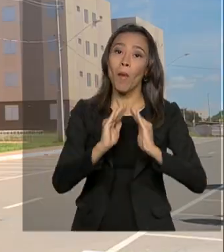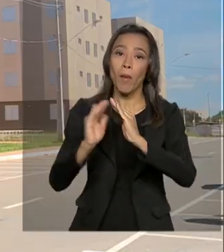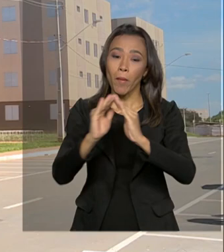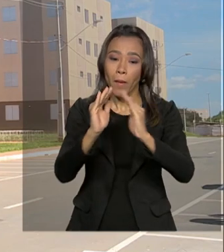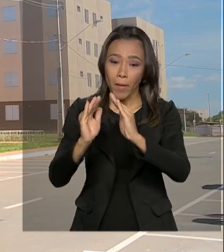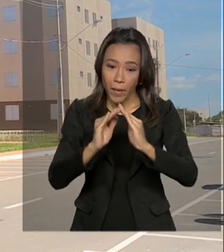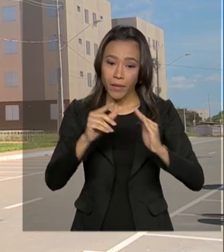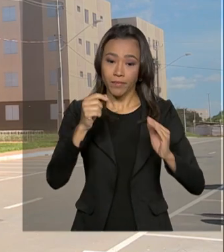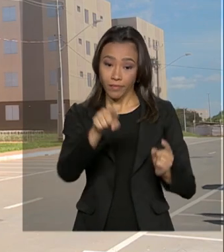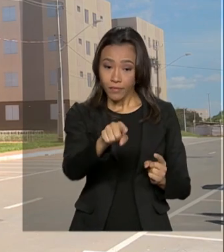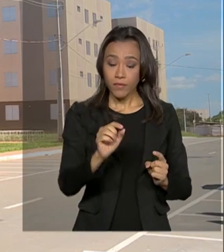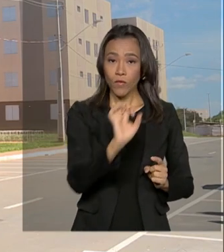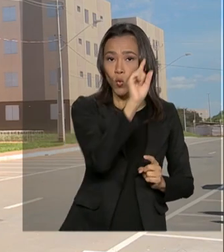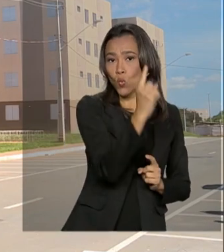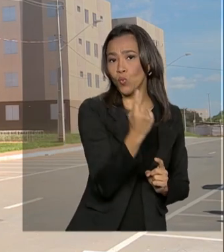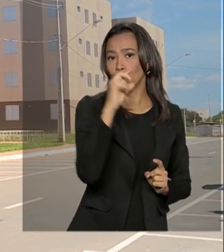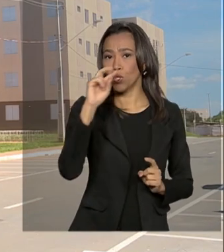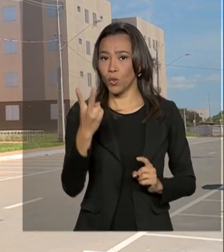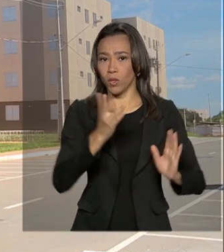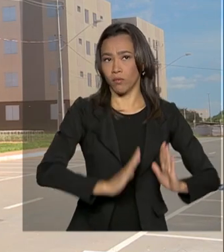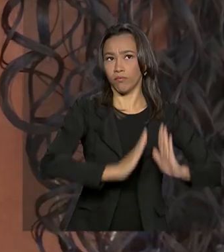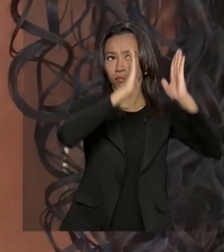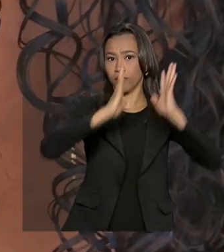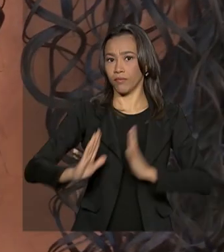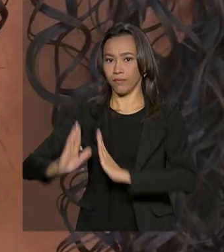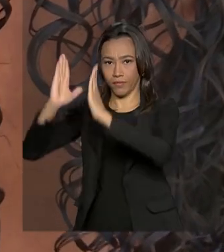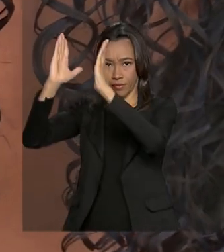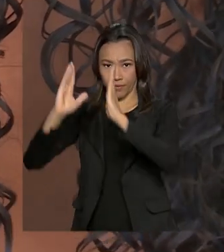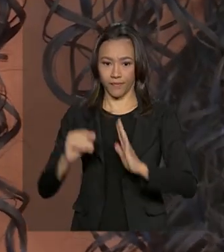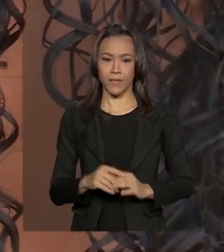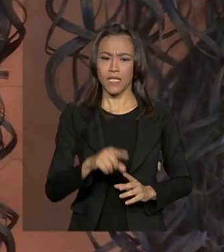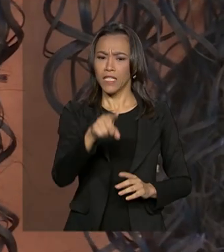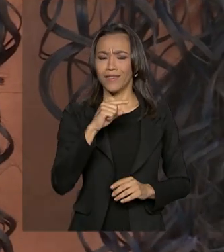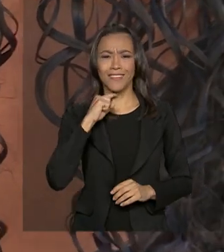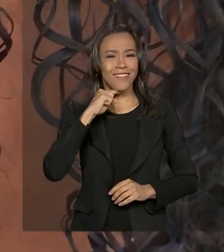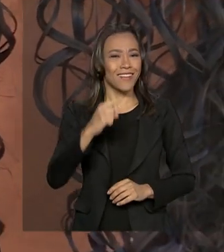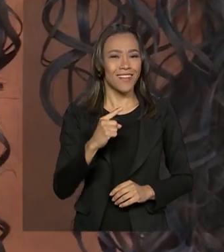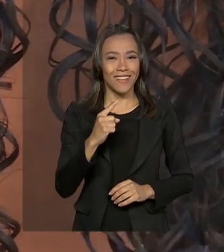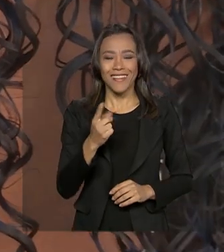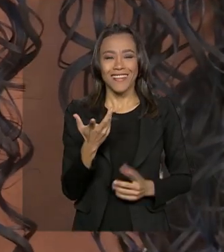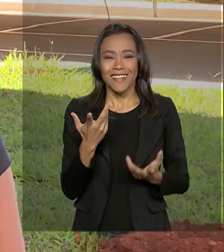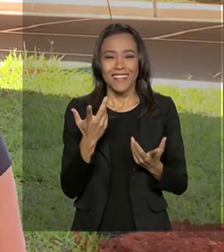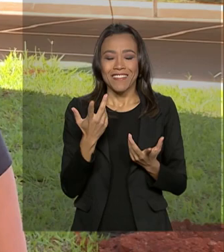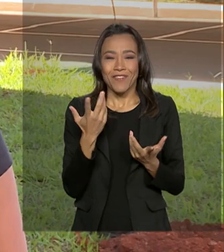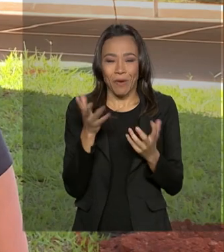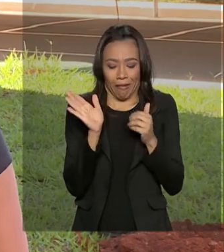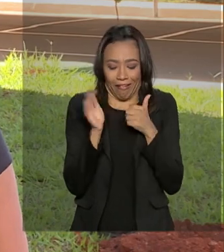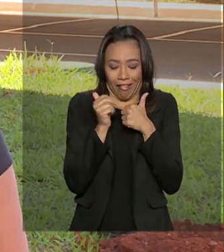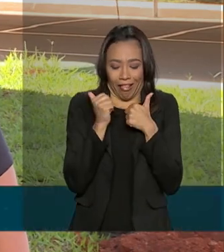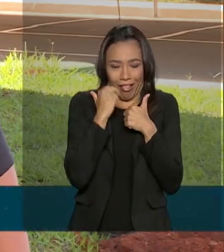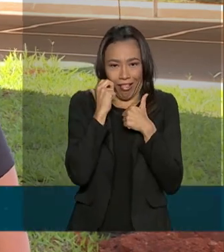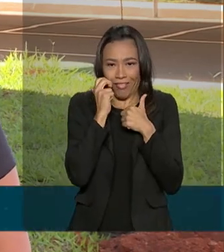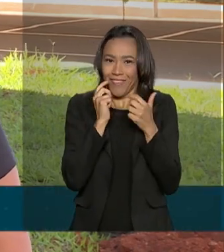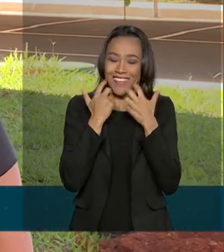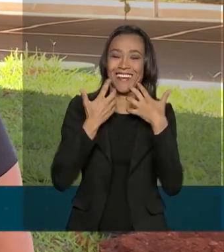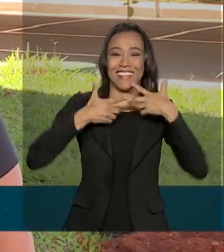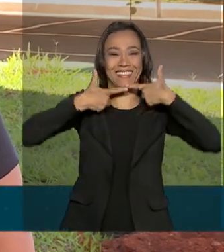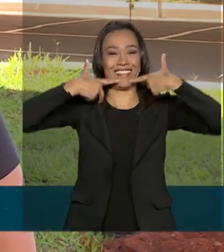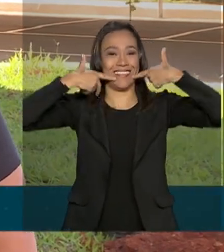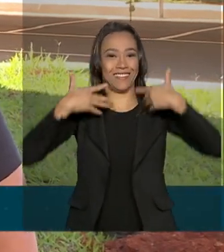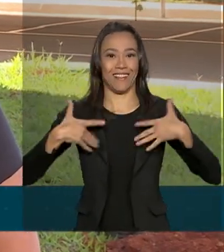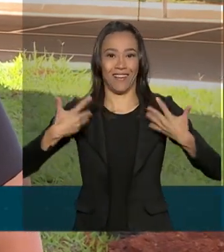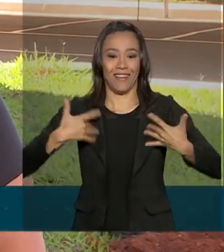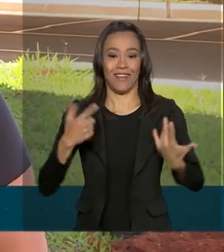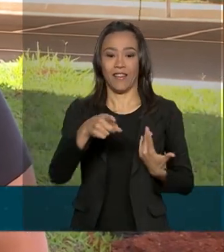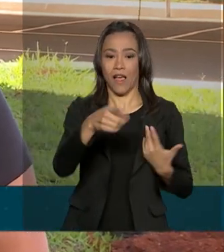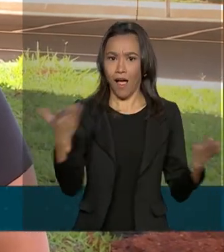Crichá 1 e 2 no Distrito Federal. E ninguém escondeu a satisfação. Agora chegou a nossa vez, né? De